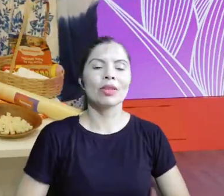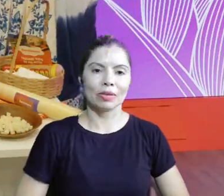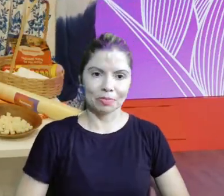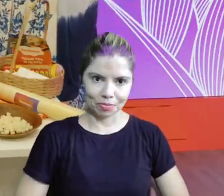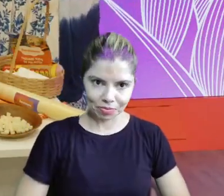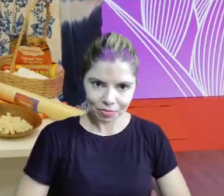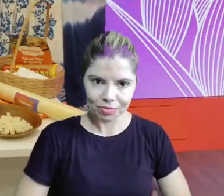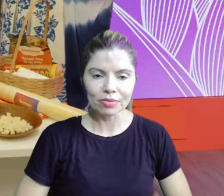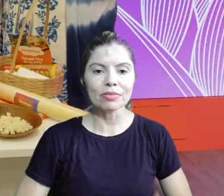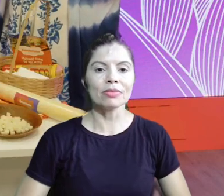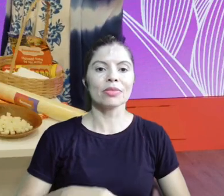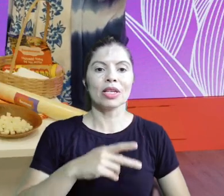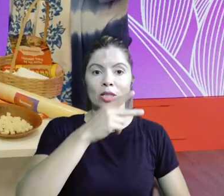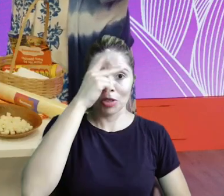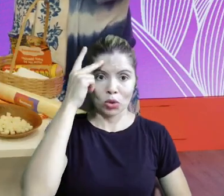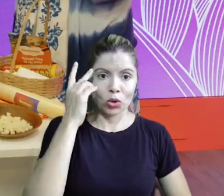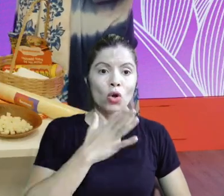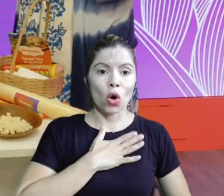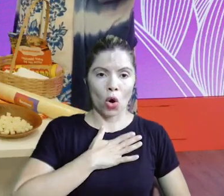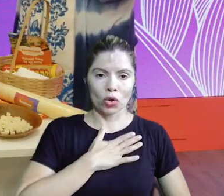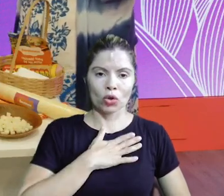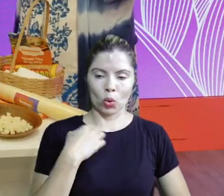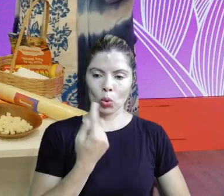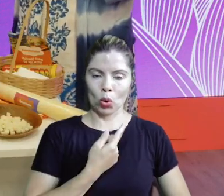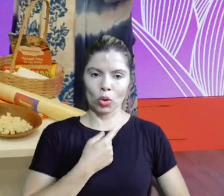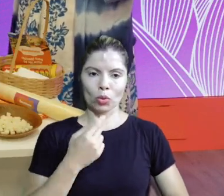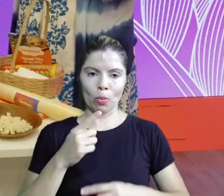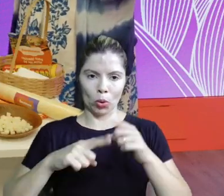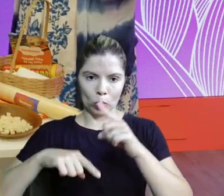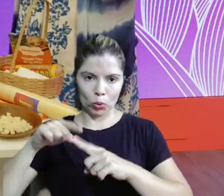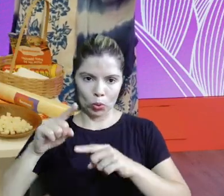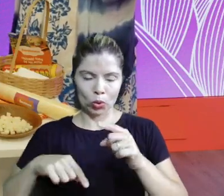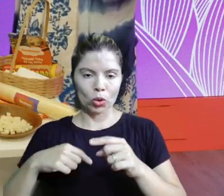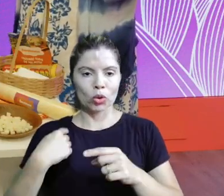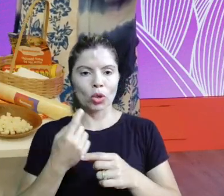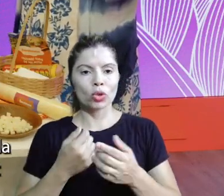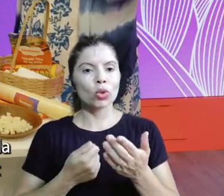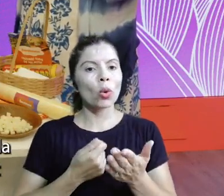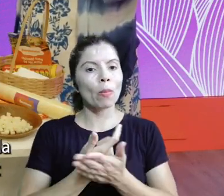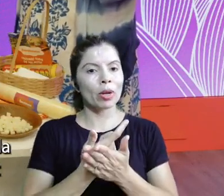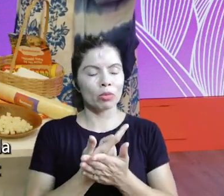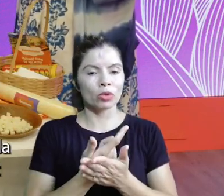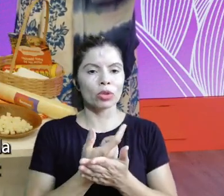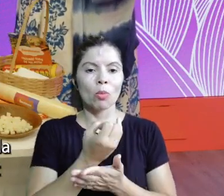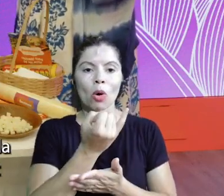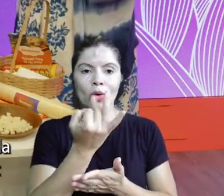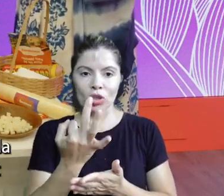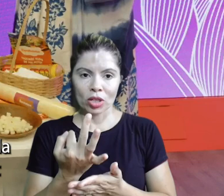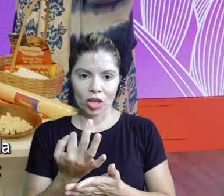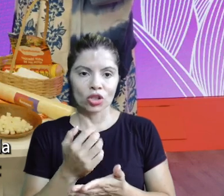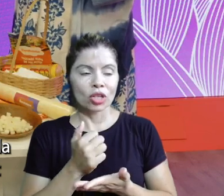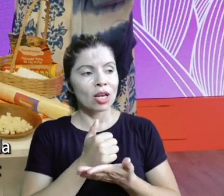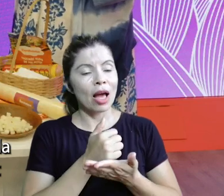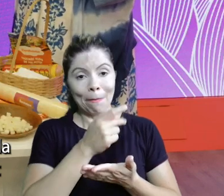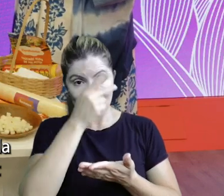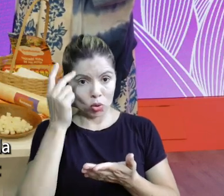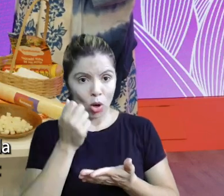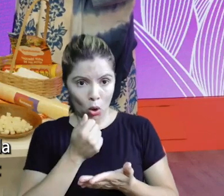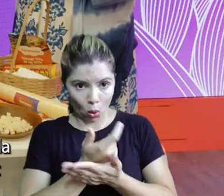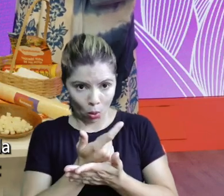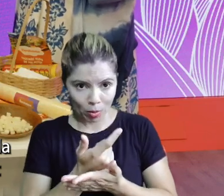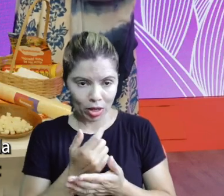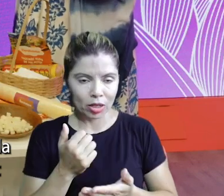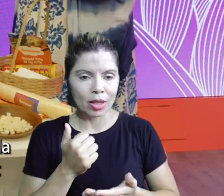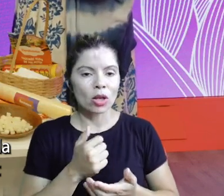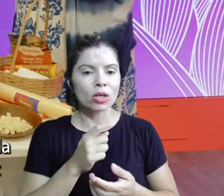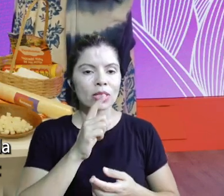de palmito do Vale do Pupunha do nosso palmito A gente comprando uma determinada quantidade a gente manda esse